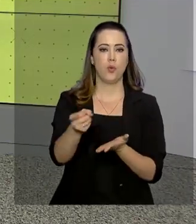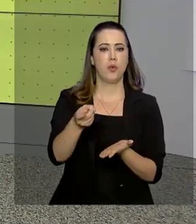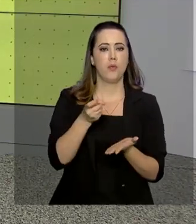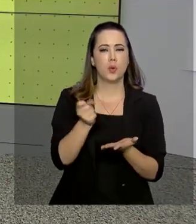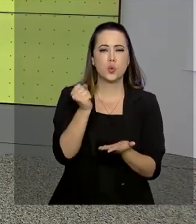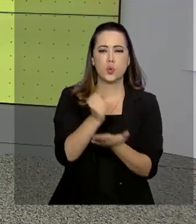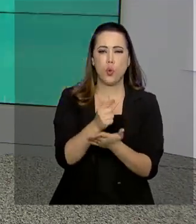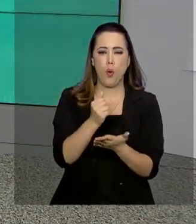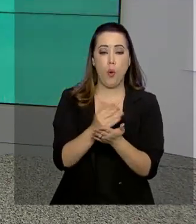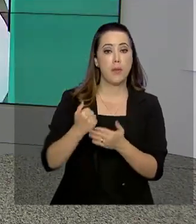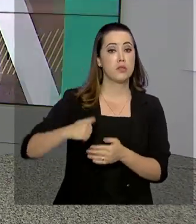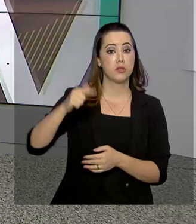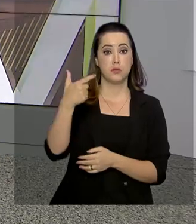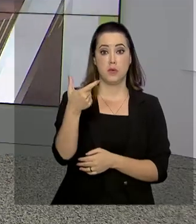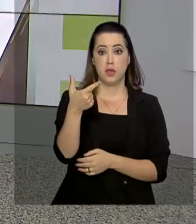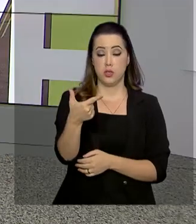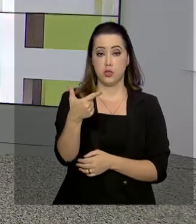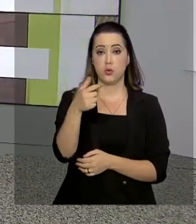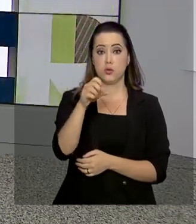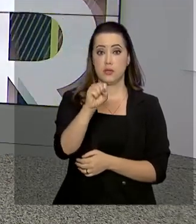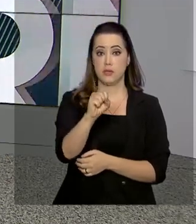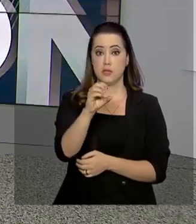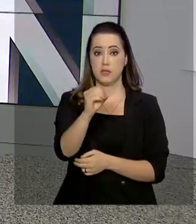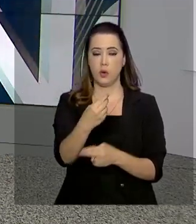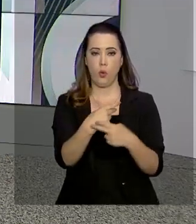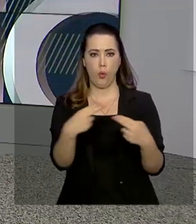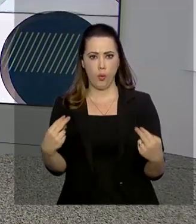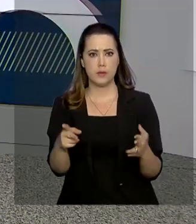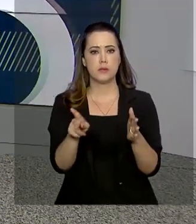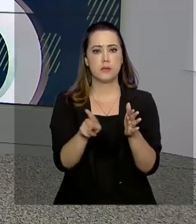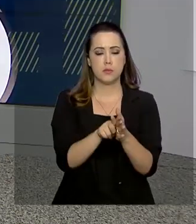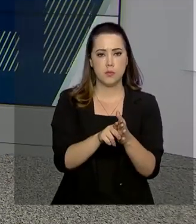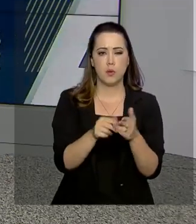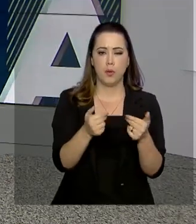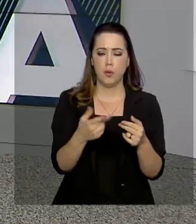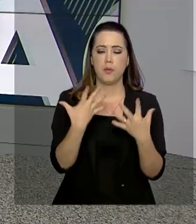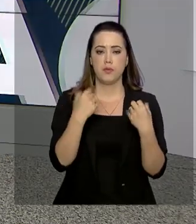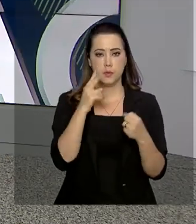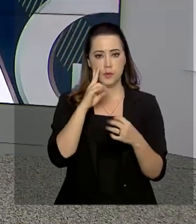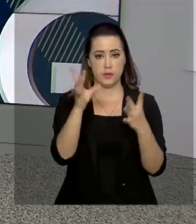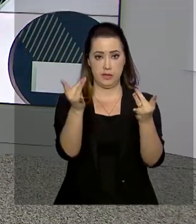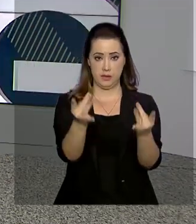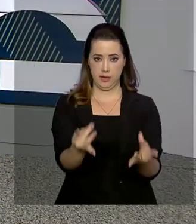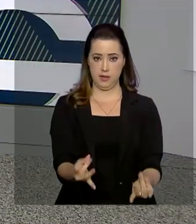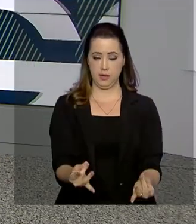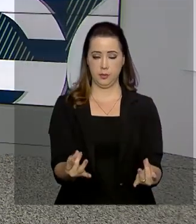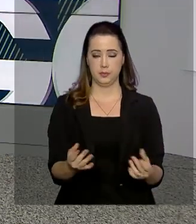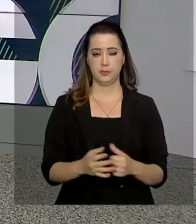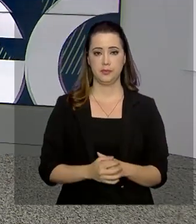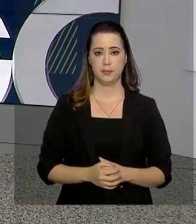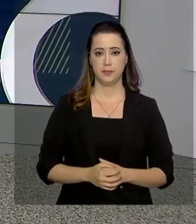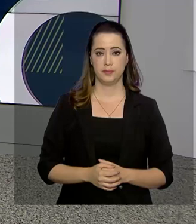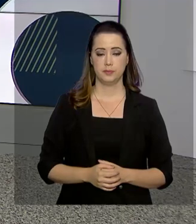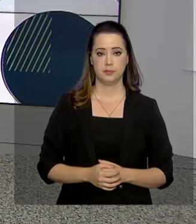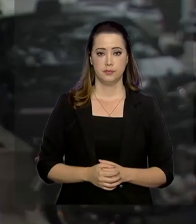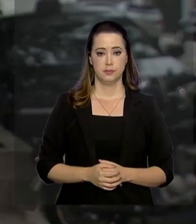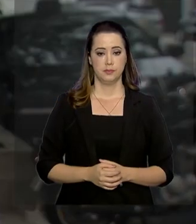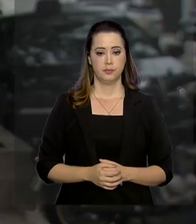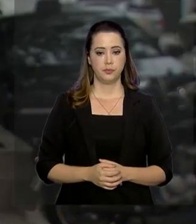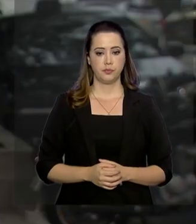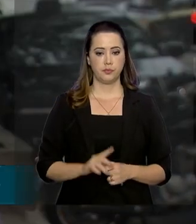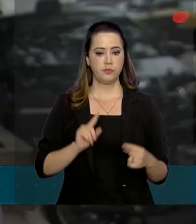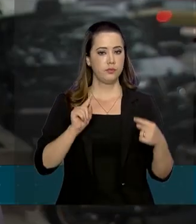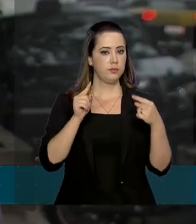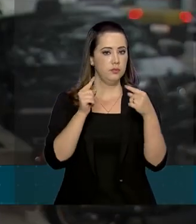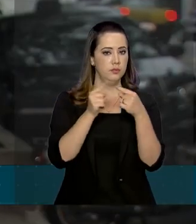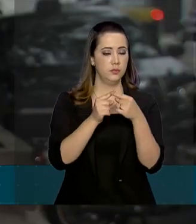importação de mais de 280 máquinas e equipamentos. O repórter Pablo Mundi tem os detalhes. Com o